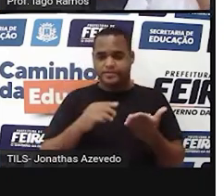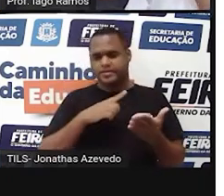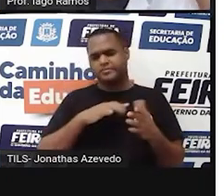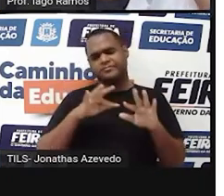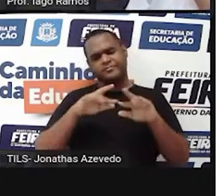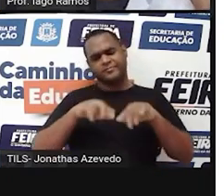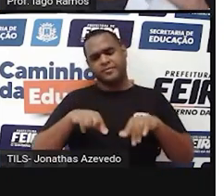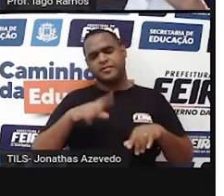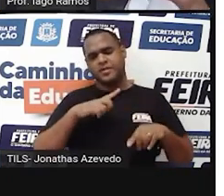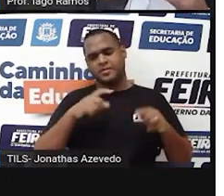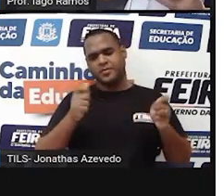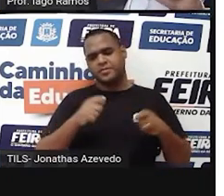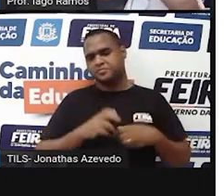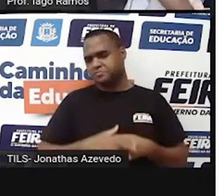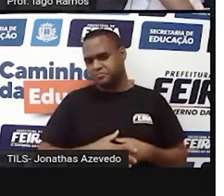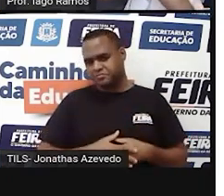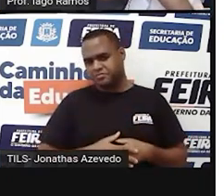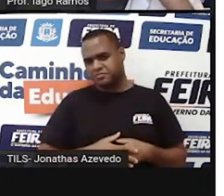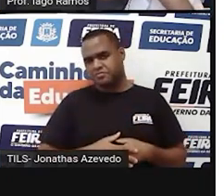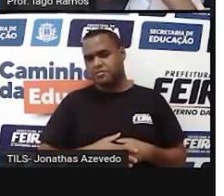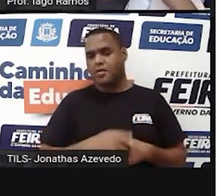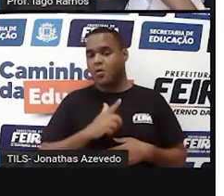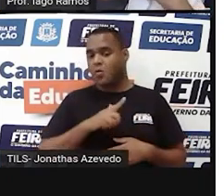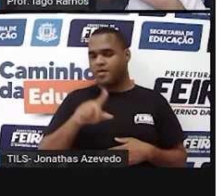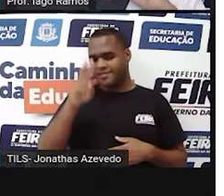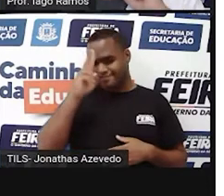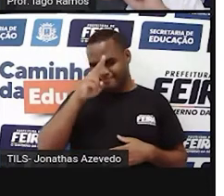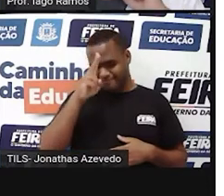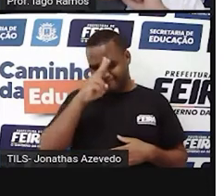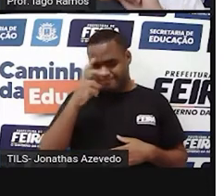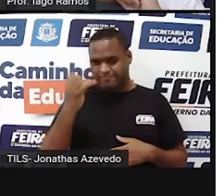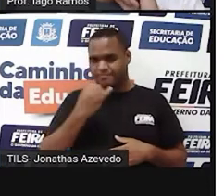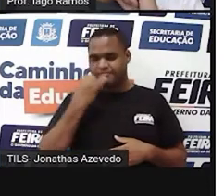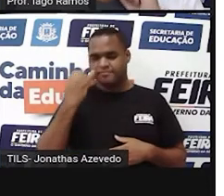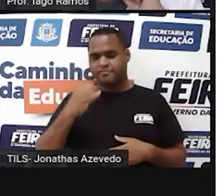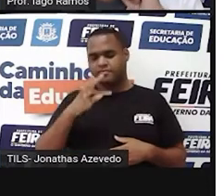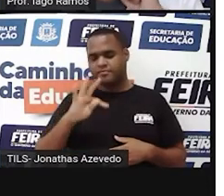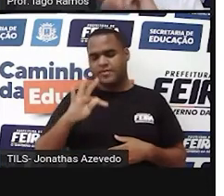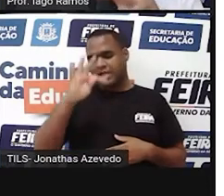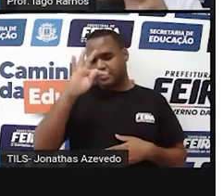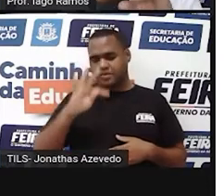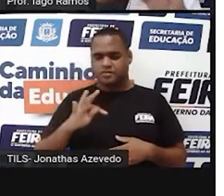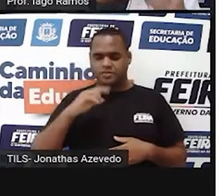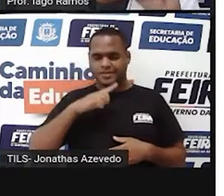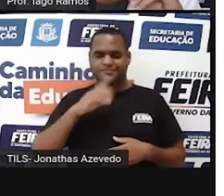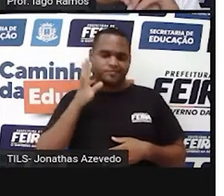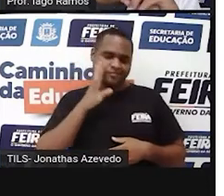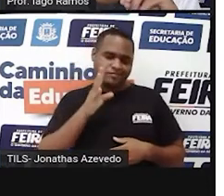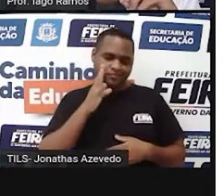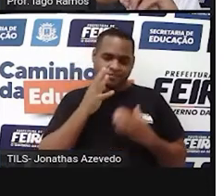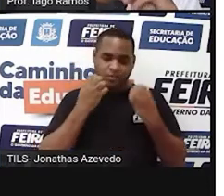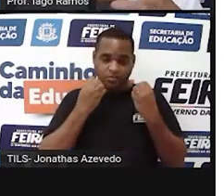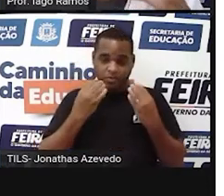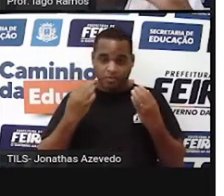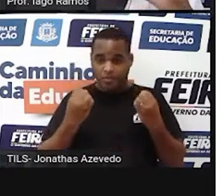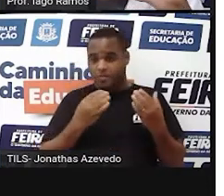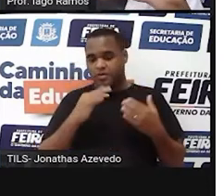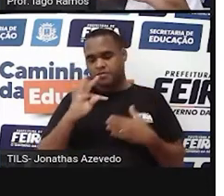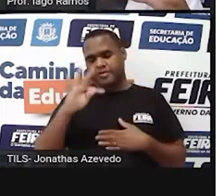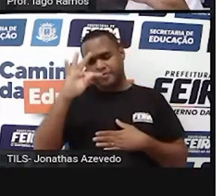Enfim. Opa, lembrei uma aqui agora, a temperatura. Uma medida bacana, a gente usa o termômetro.